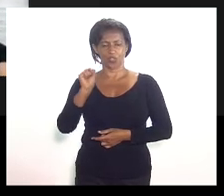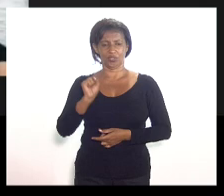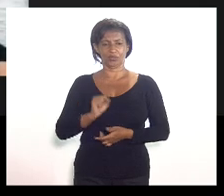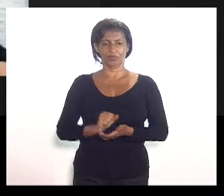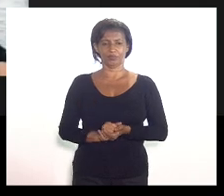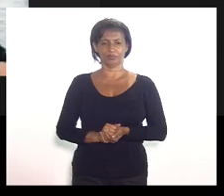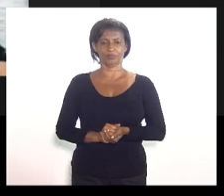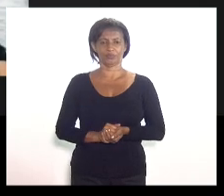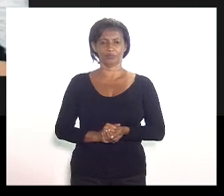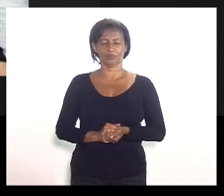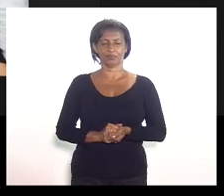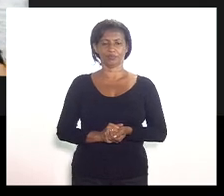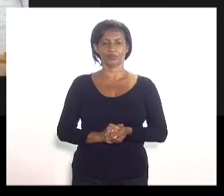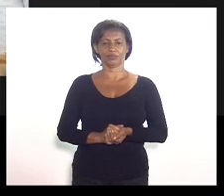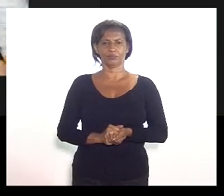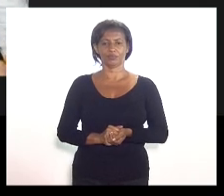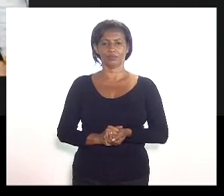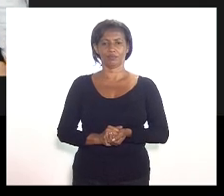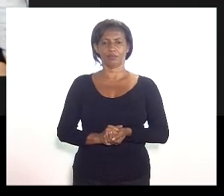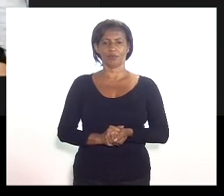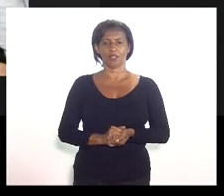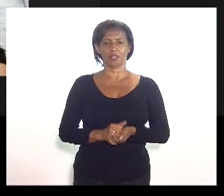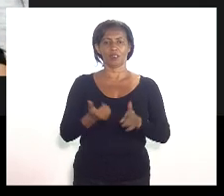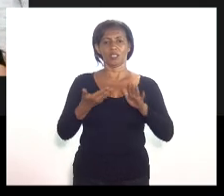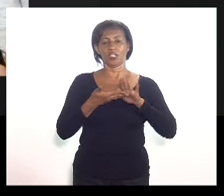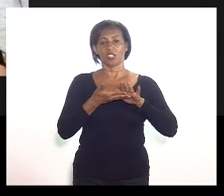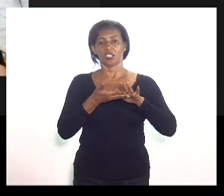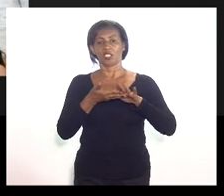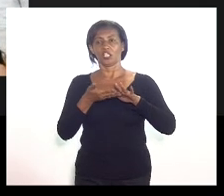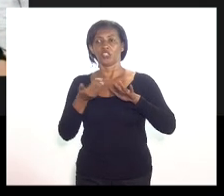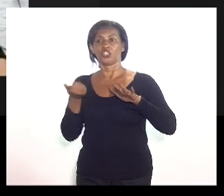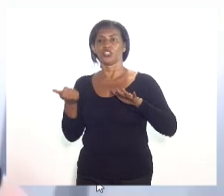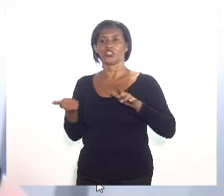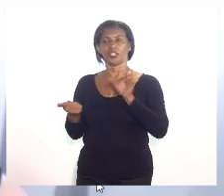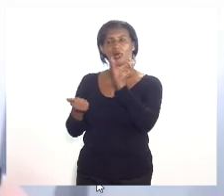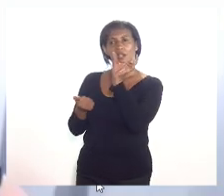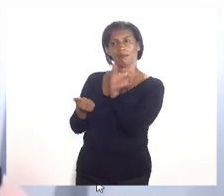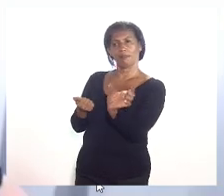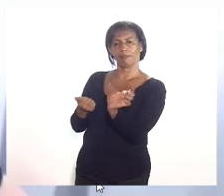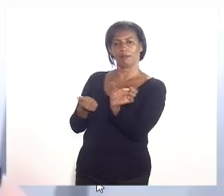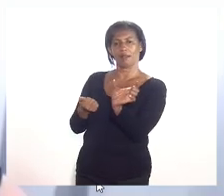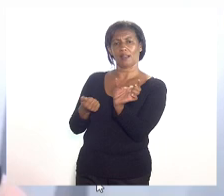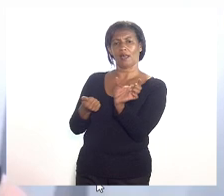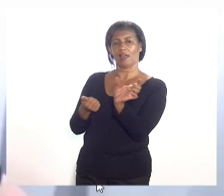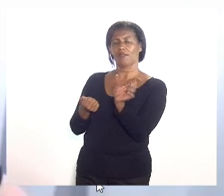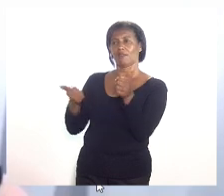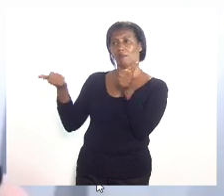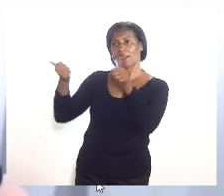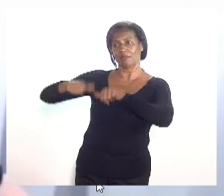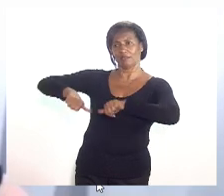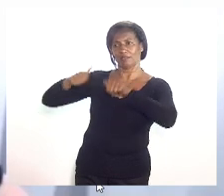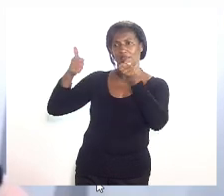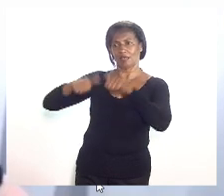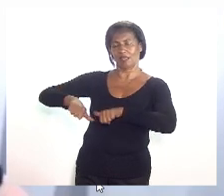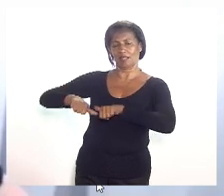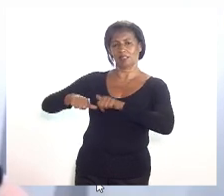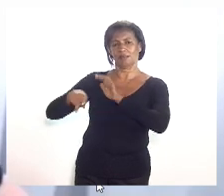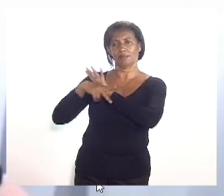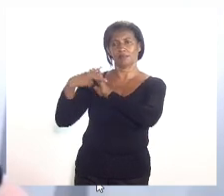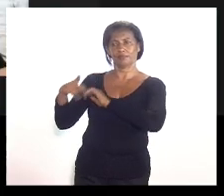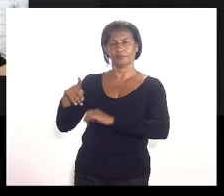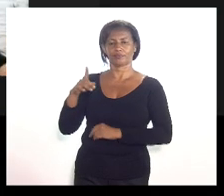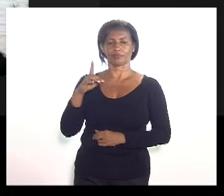Deixa de fora a manifestação da insuficiência financeira que vai ser uma análise feita pela própria defensoria.